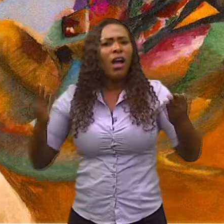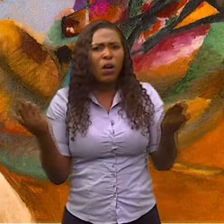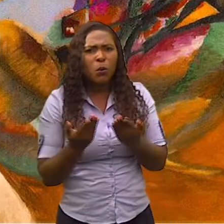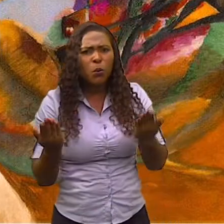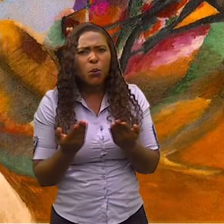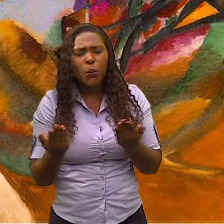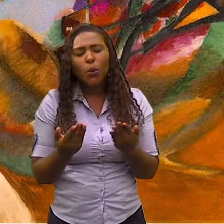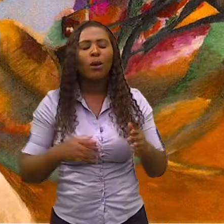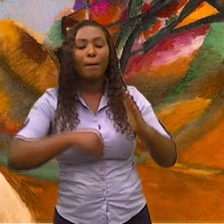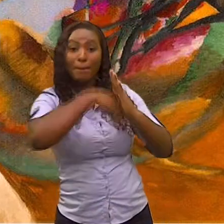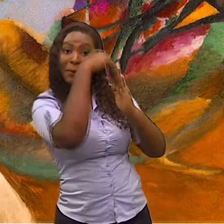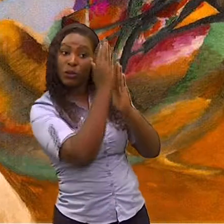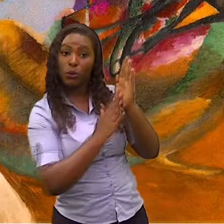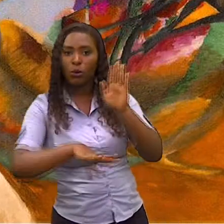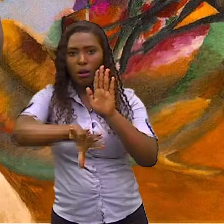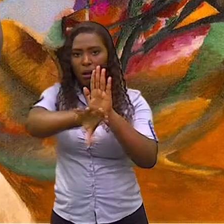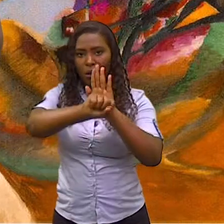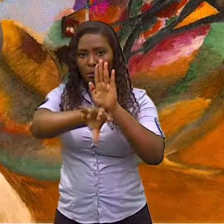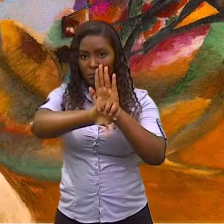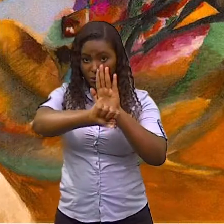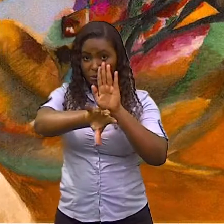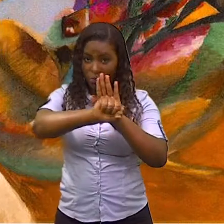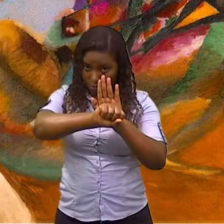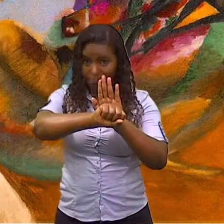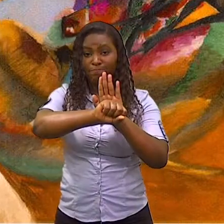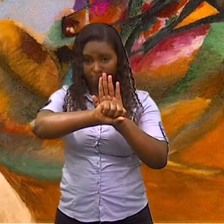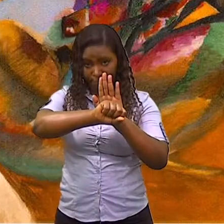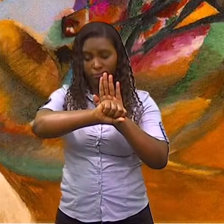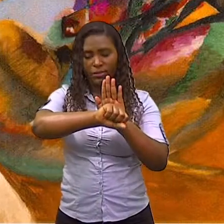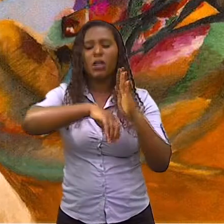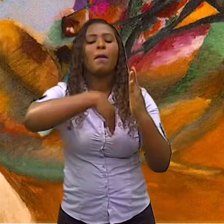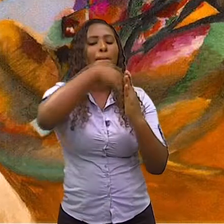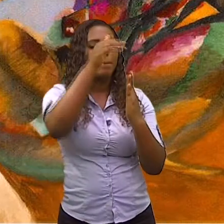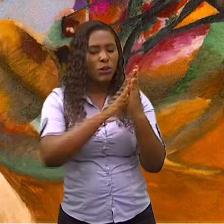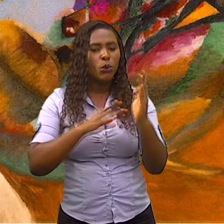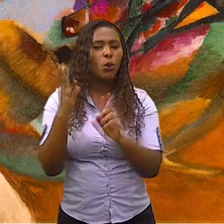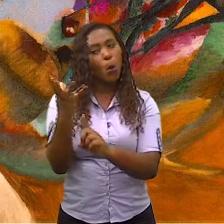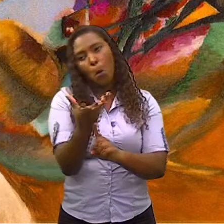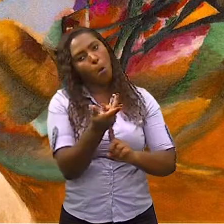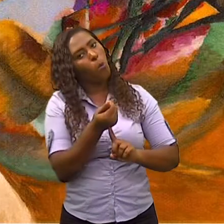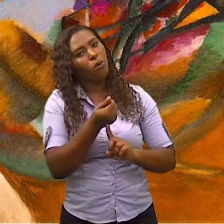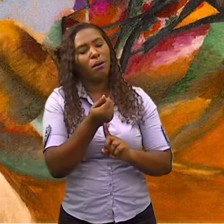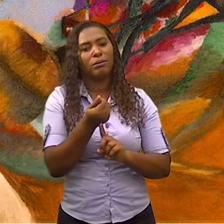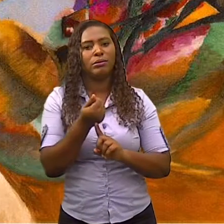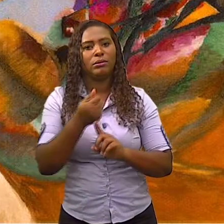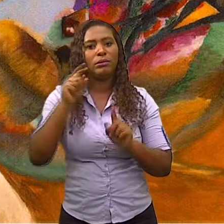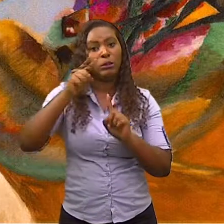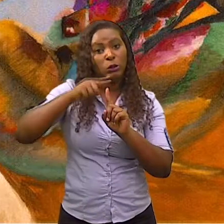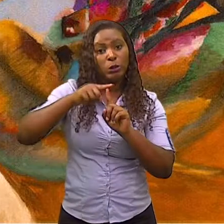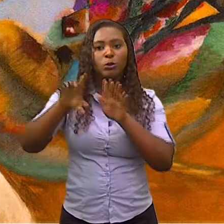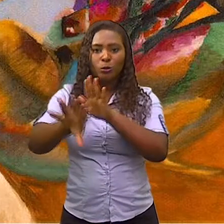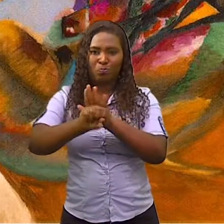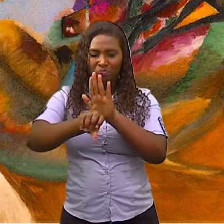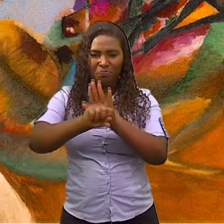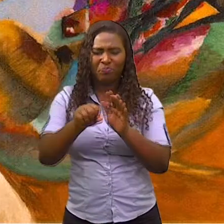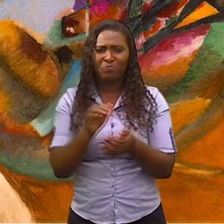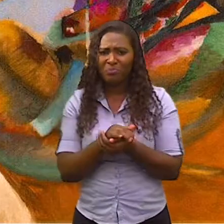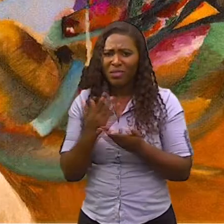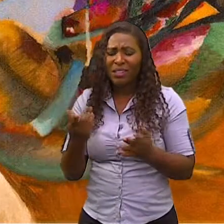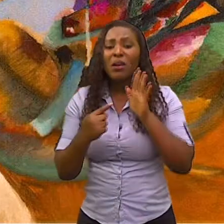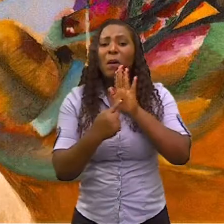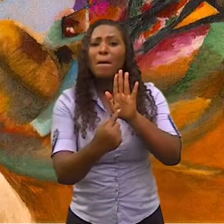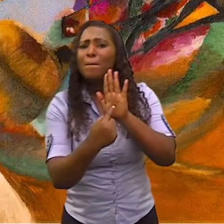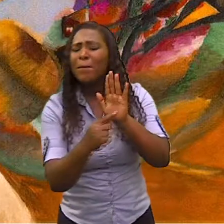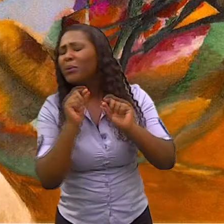opôs à arte figurativa. A arte figurativa, só lembrando, é aquela que desenha ou pinta a realidade,